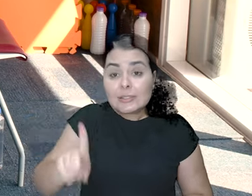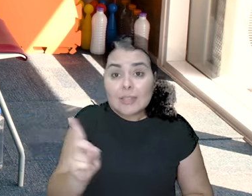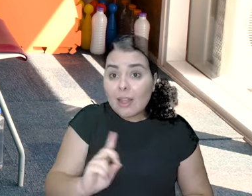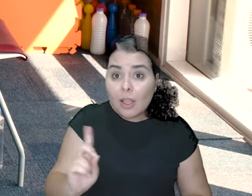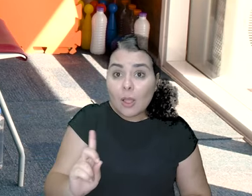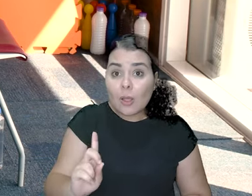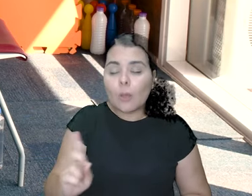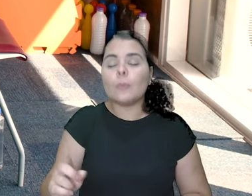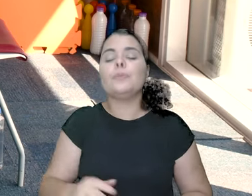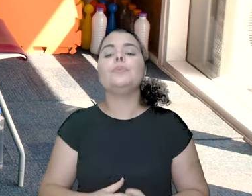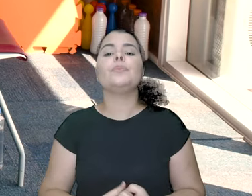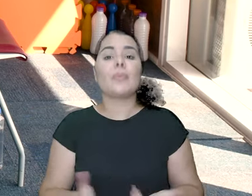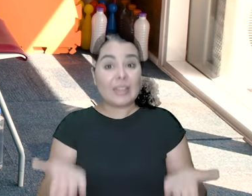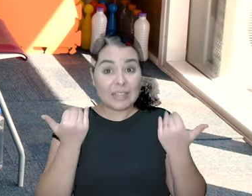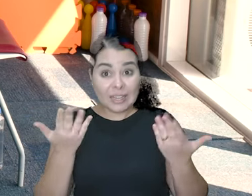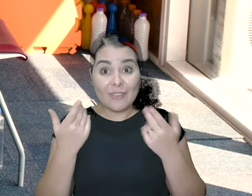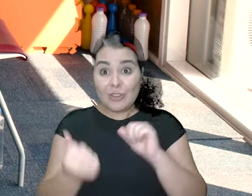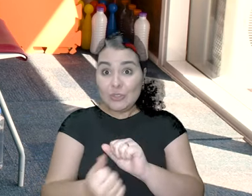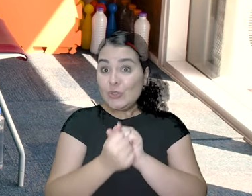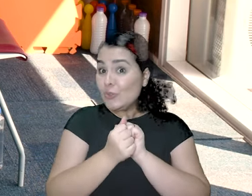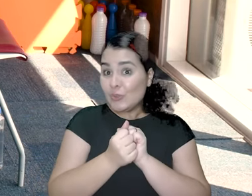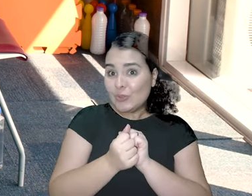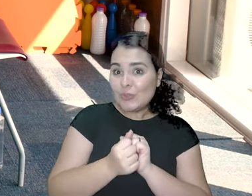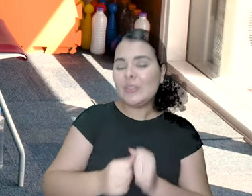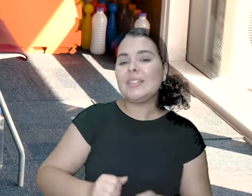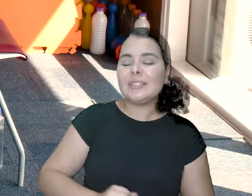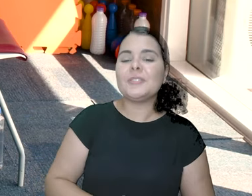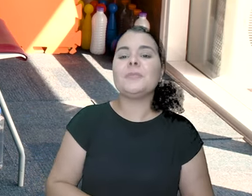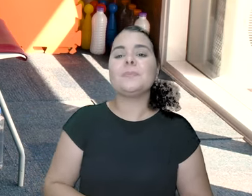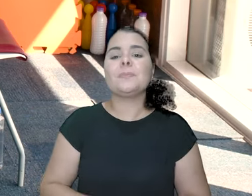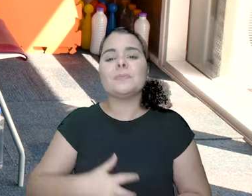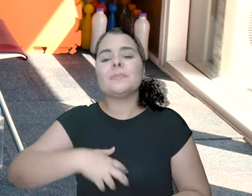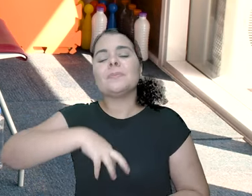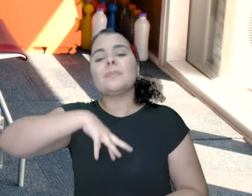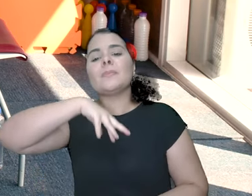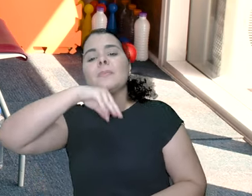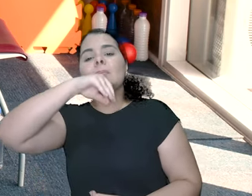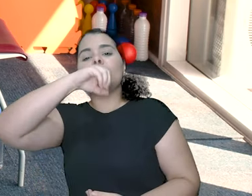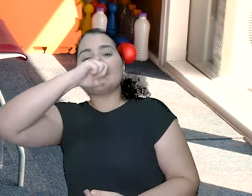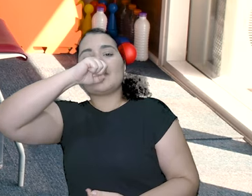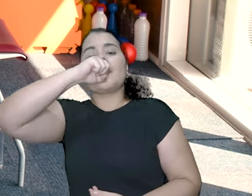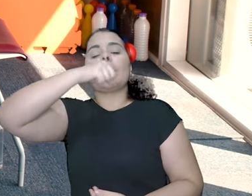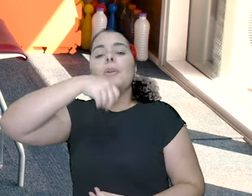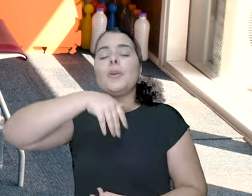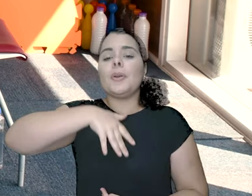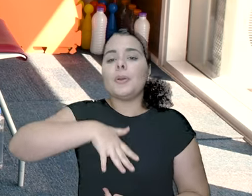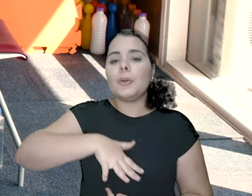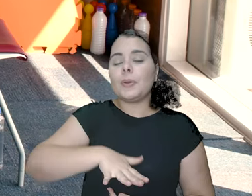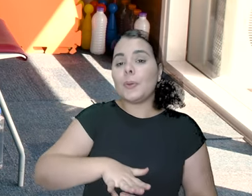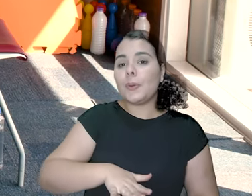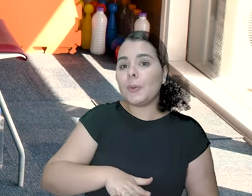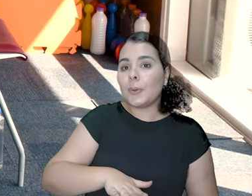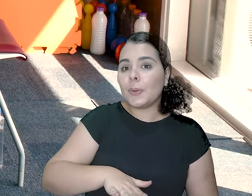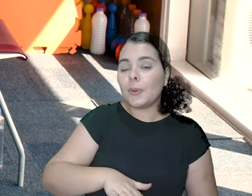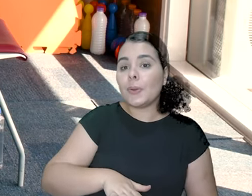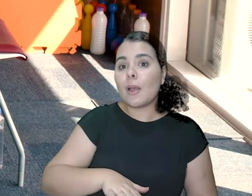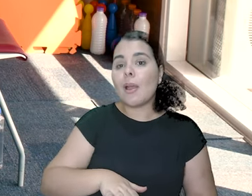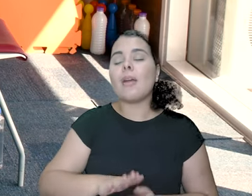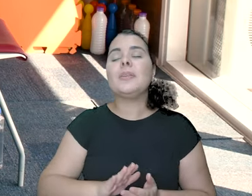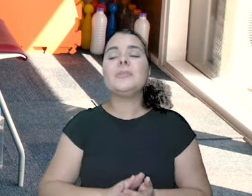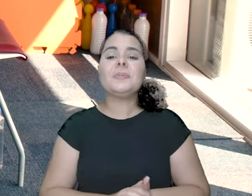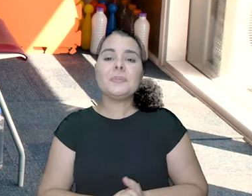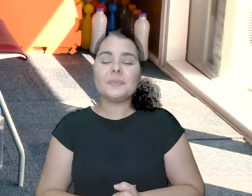Não desanima. Isso aí, vem comigo. Solta o ar. Respira.